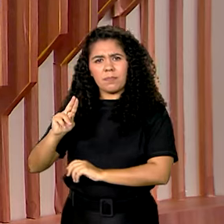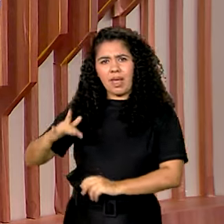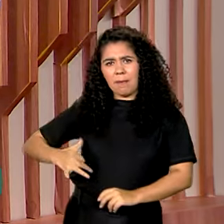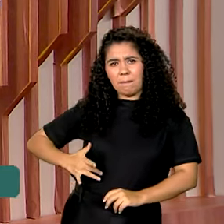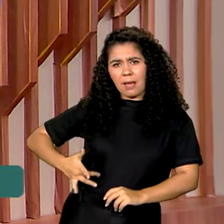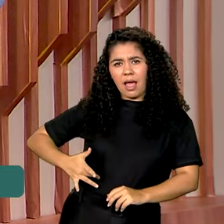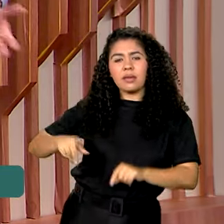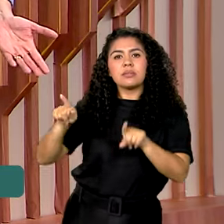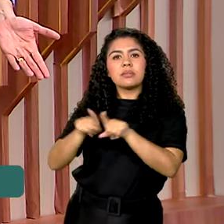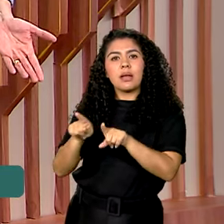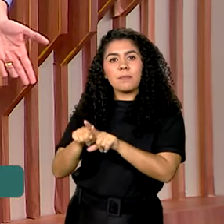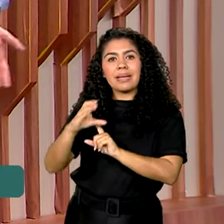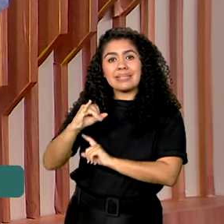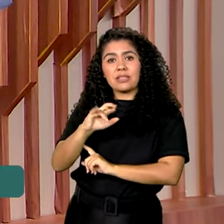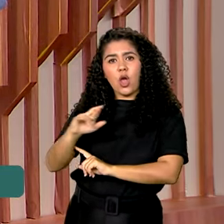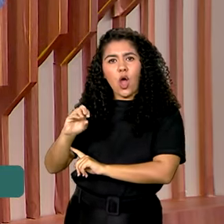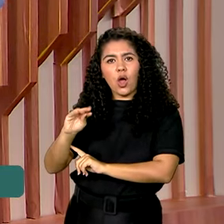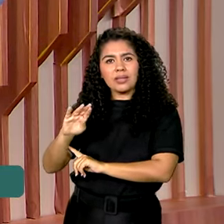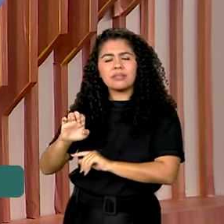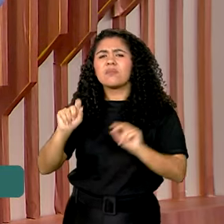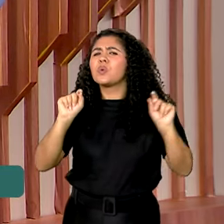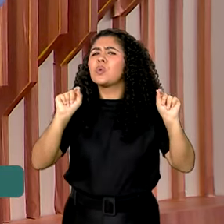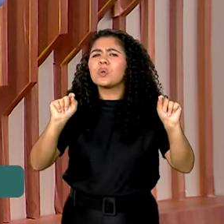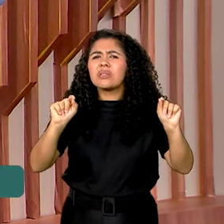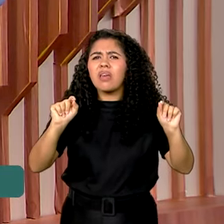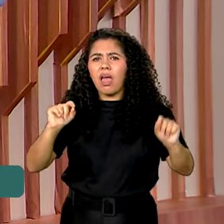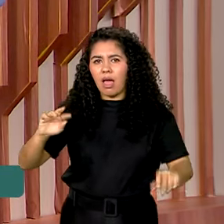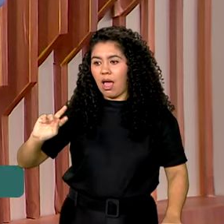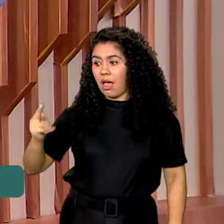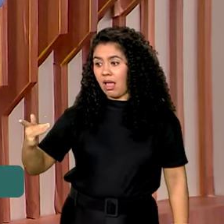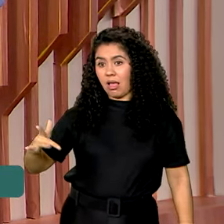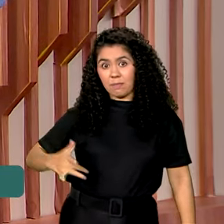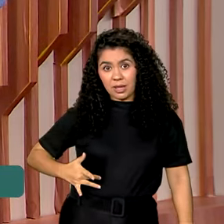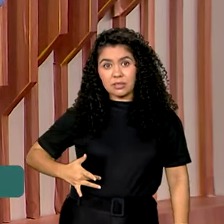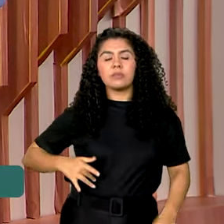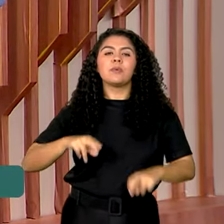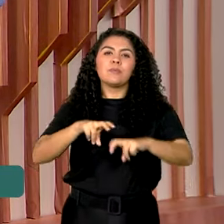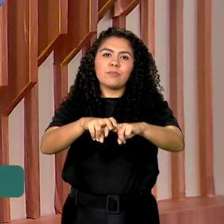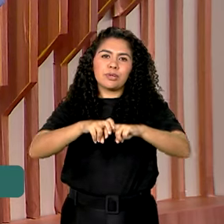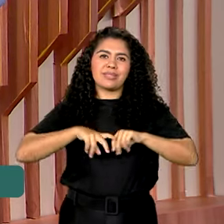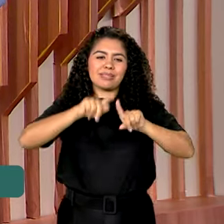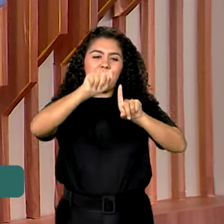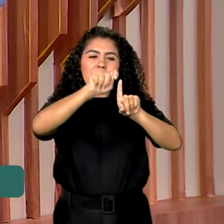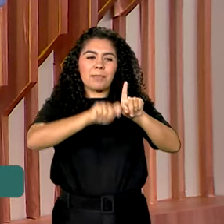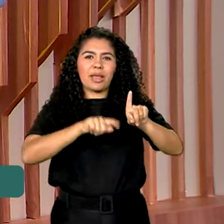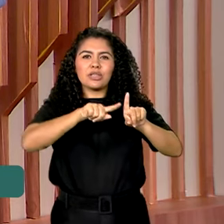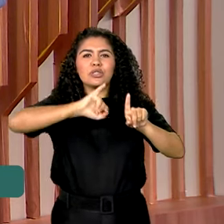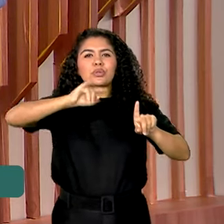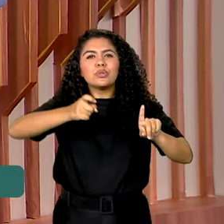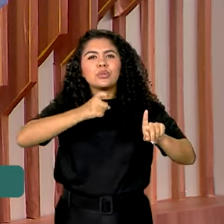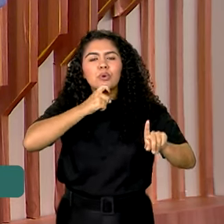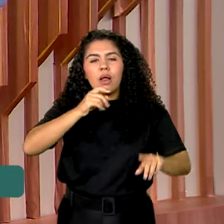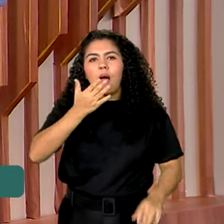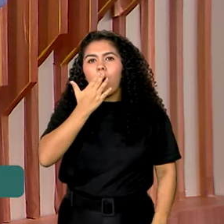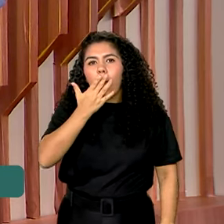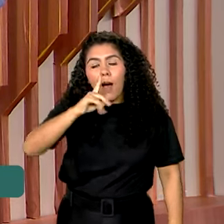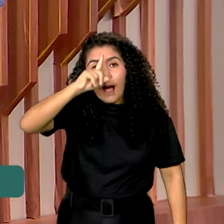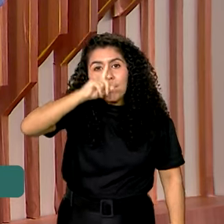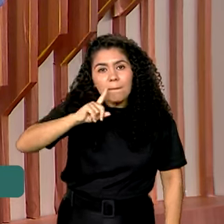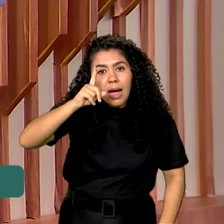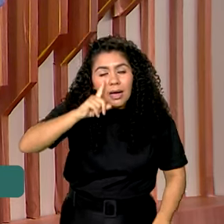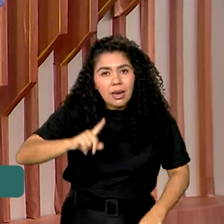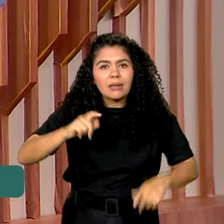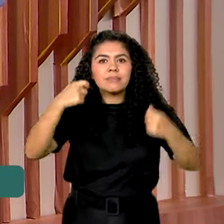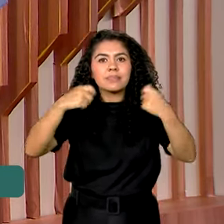câncer de fígado. Estamos falando da hepatite. Por isso, a campanha Júlio Amarelo quer chamar a atenção para a prevenção